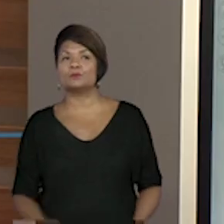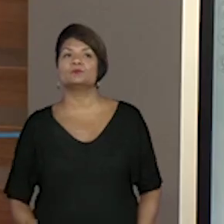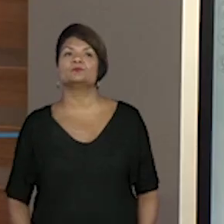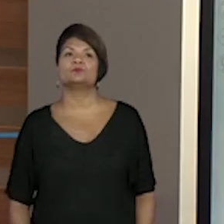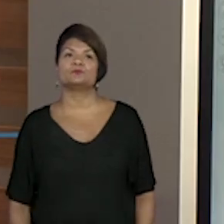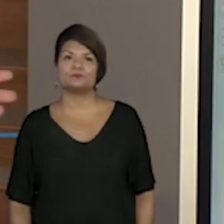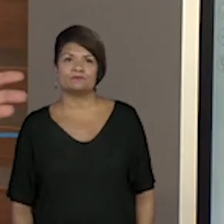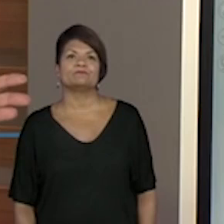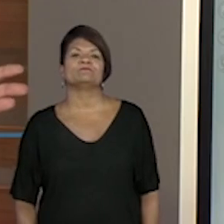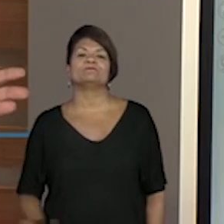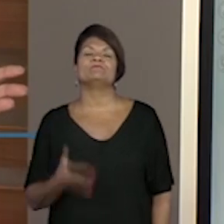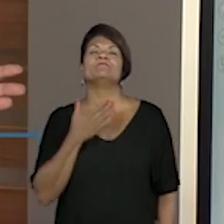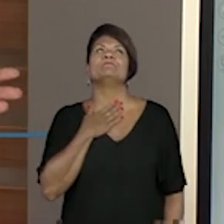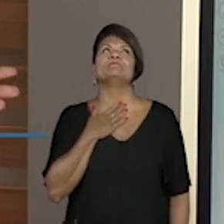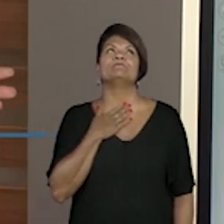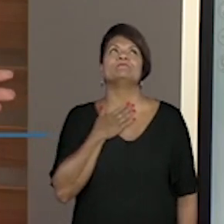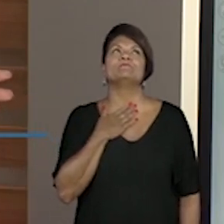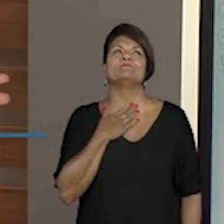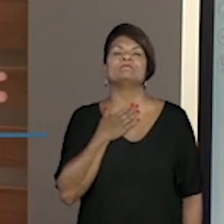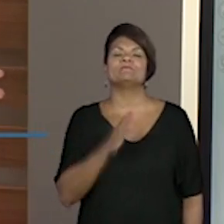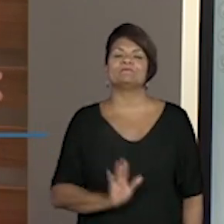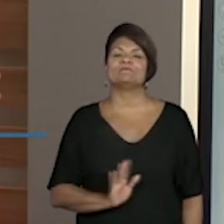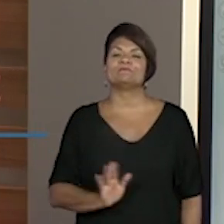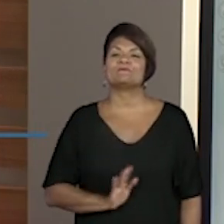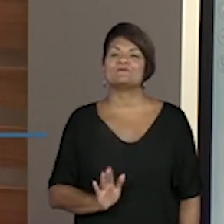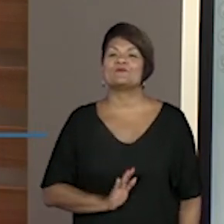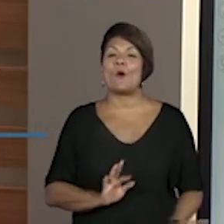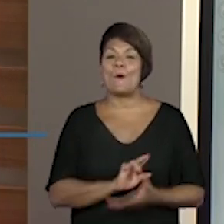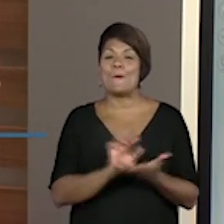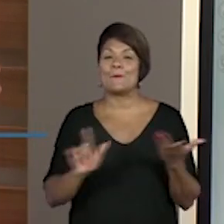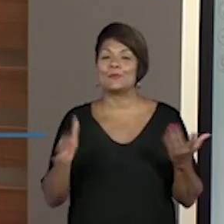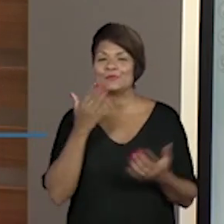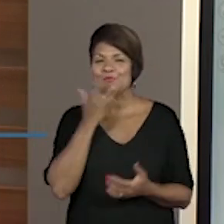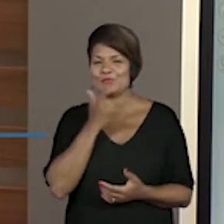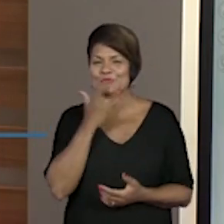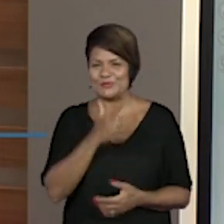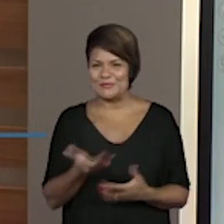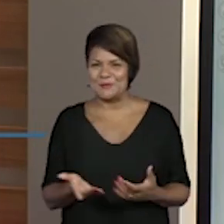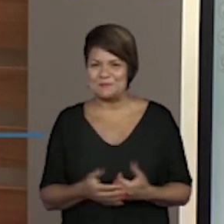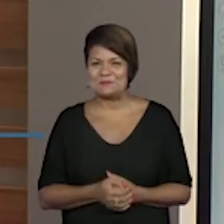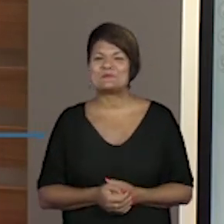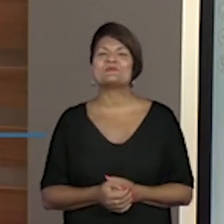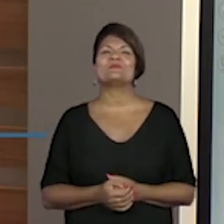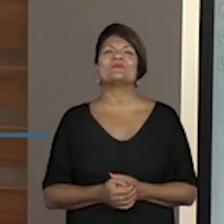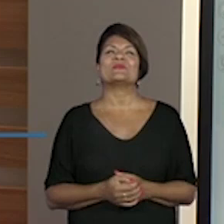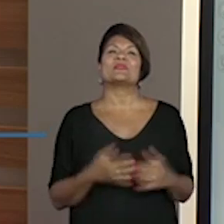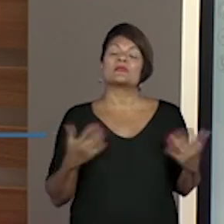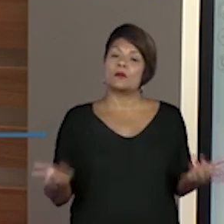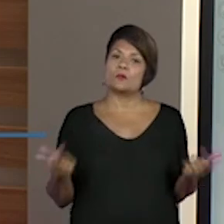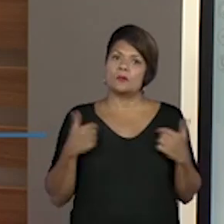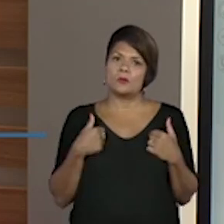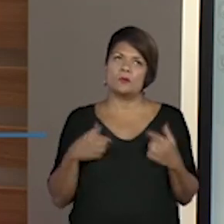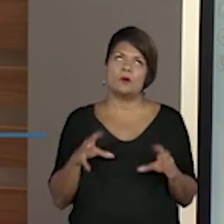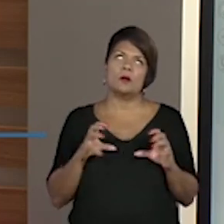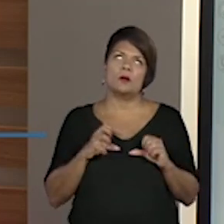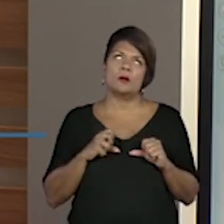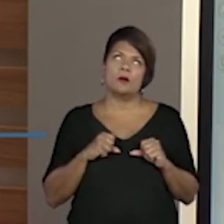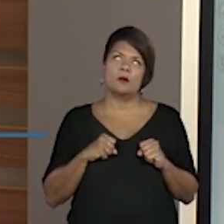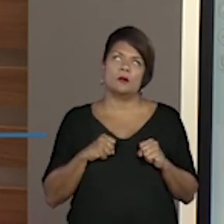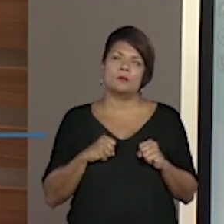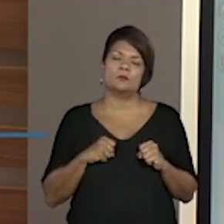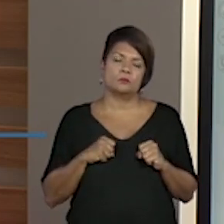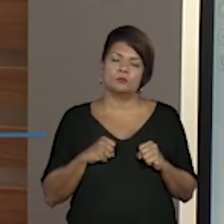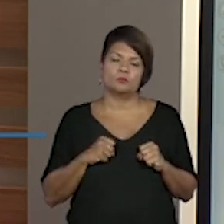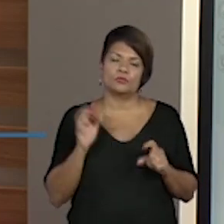Já vai me dar uma fominha, professora. Tanta coisa gostosa, não é verdade? Eu amo a influência da